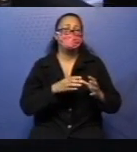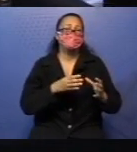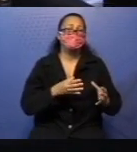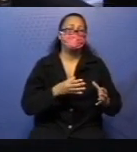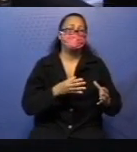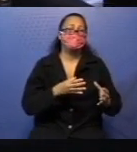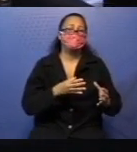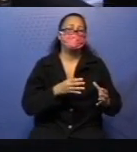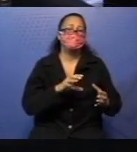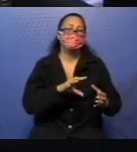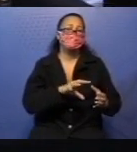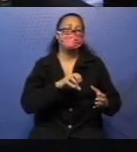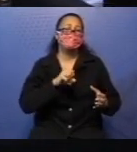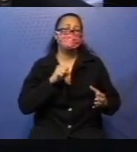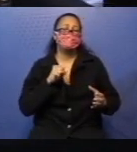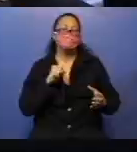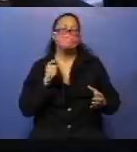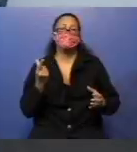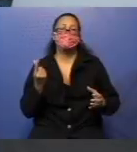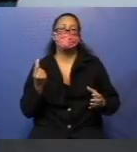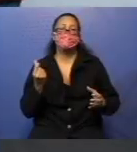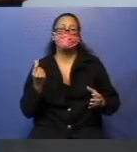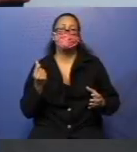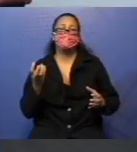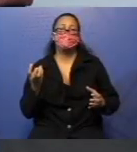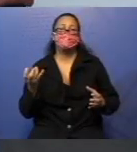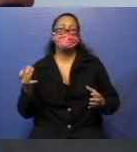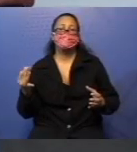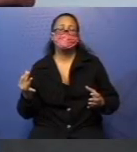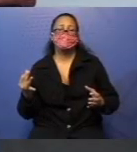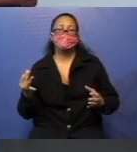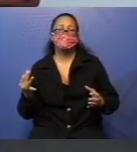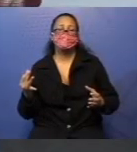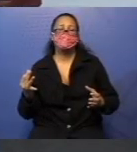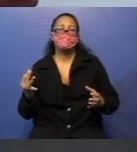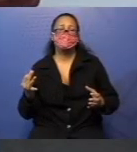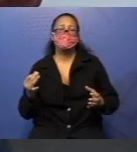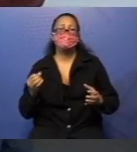Se ela quer contar, ela deve estar com a intenção de gastar.